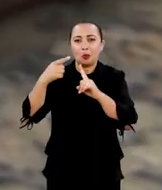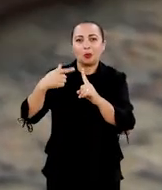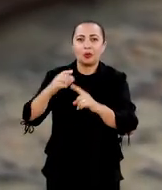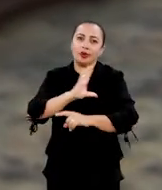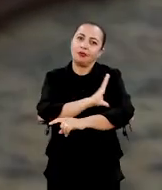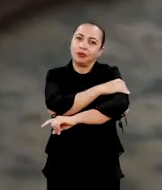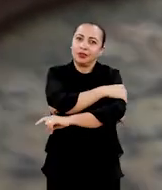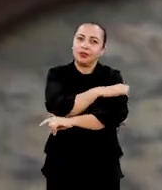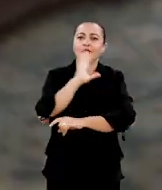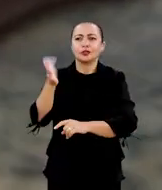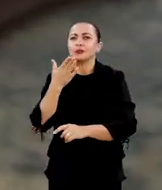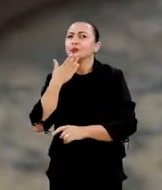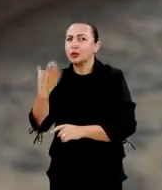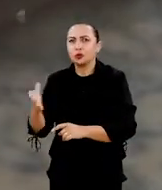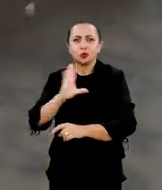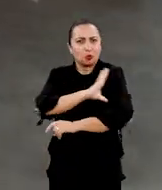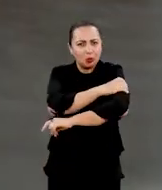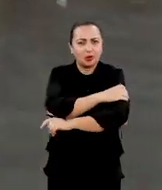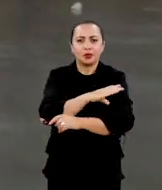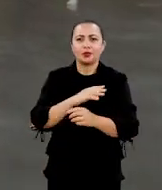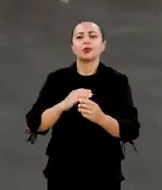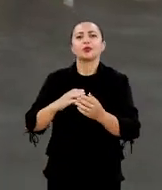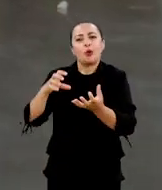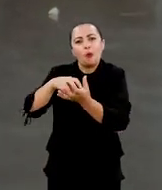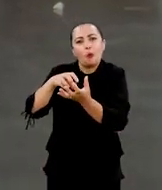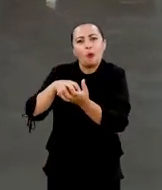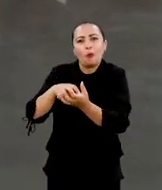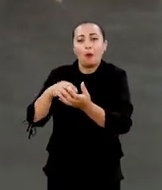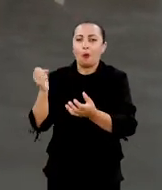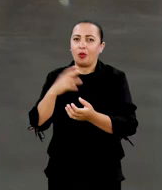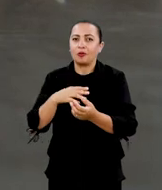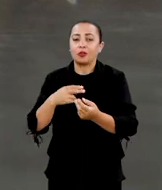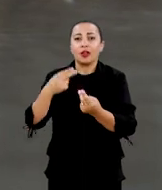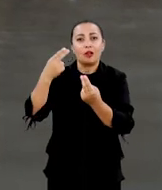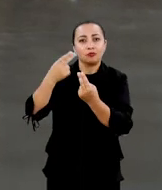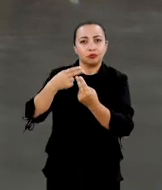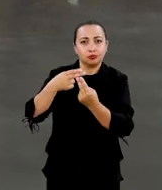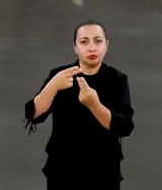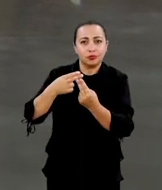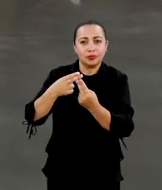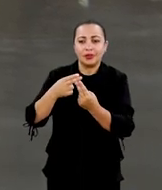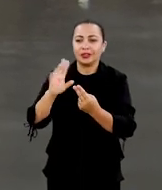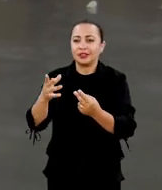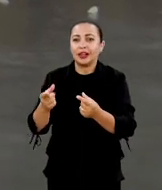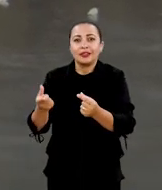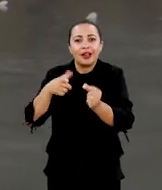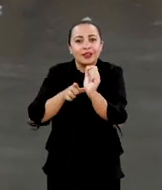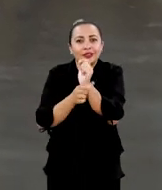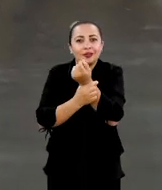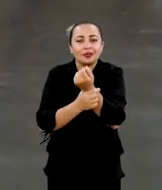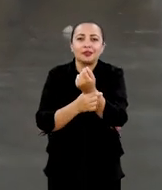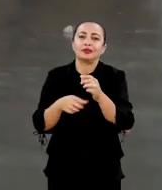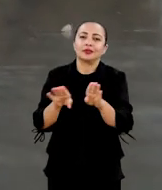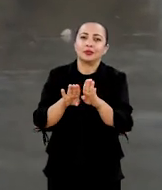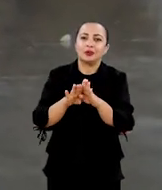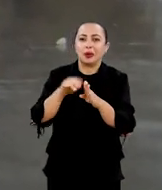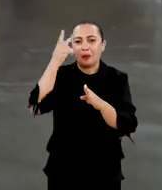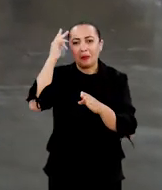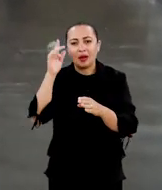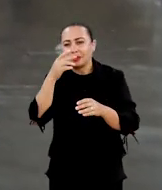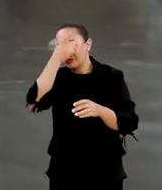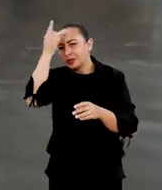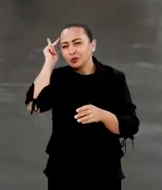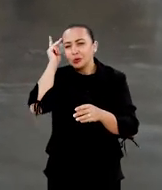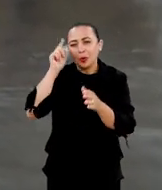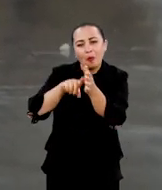patente, e essa patente já foi solicitada ao Núcleo de Inovação Tecnológica do IFBaino Unite, que dá uma garantia, segurança